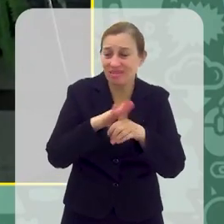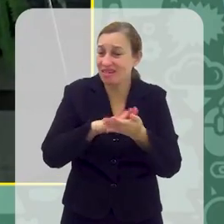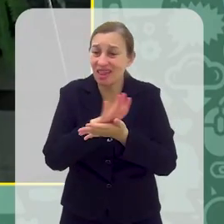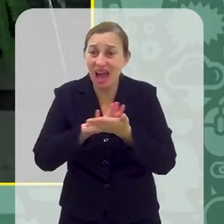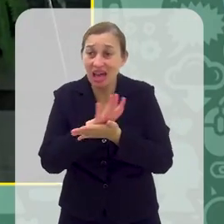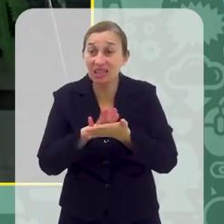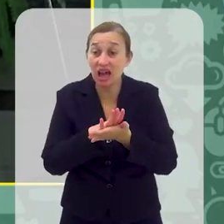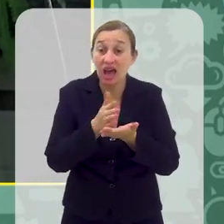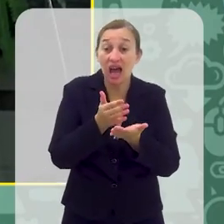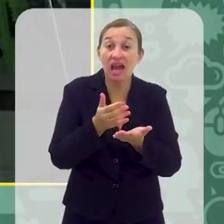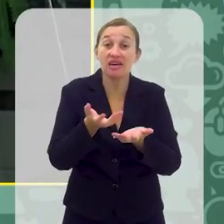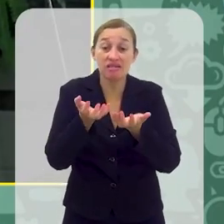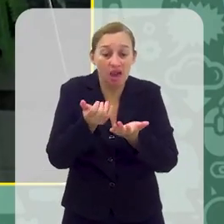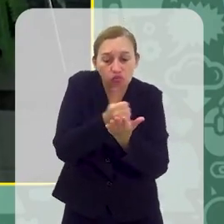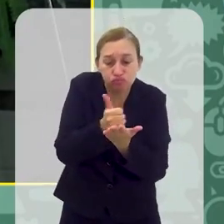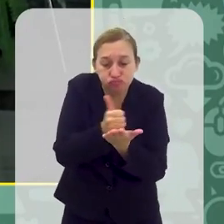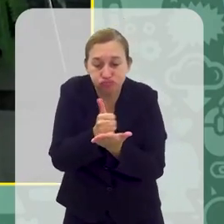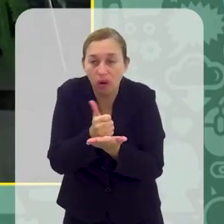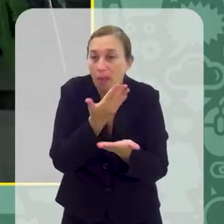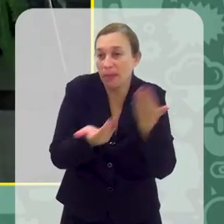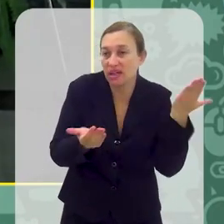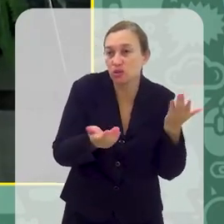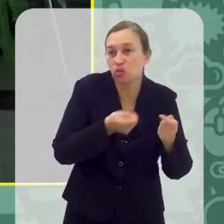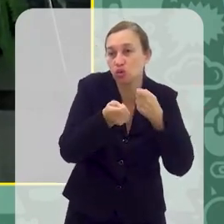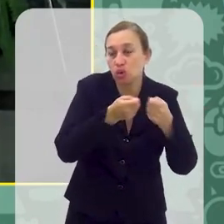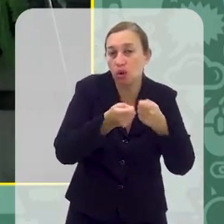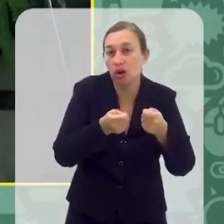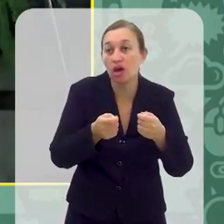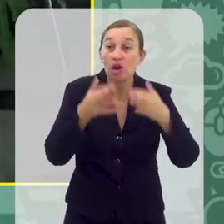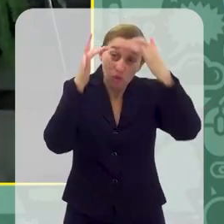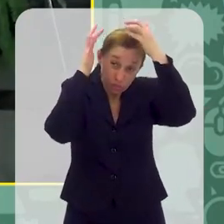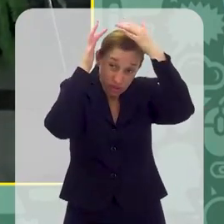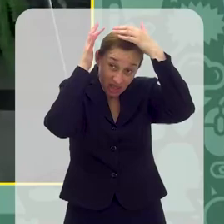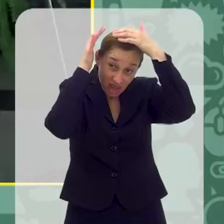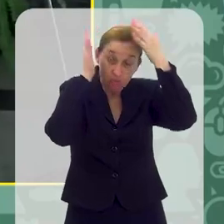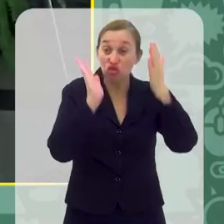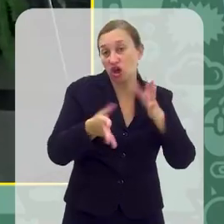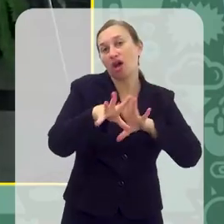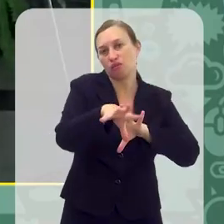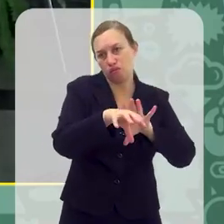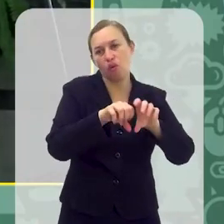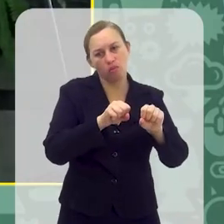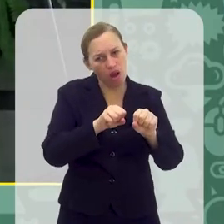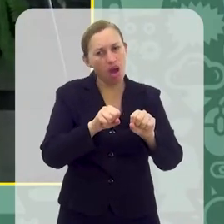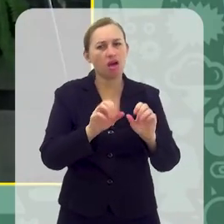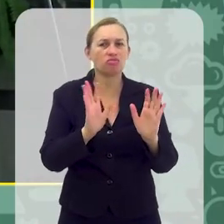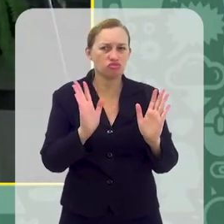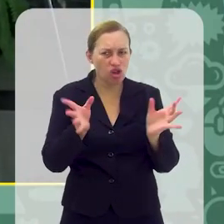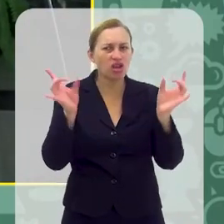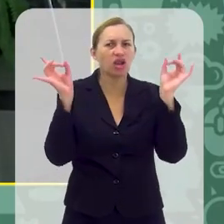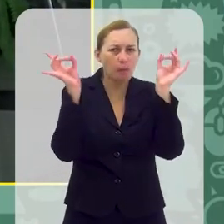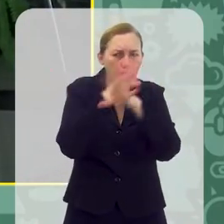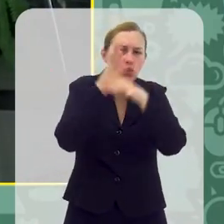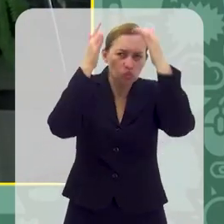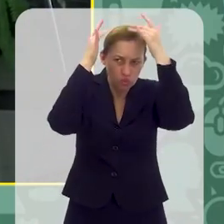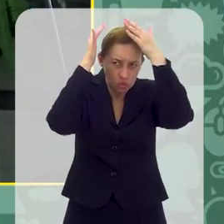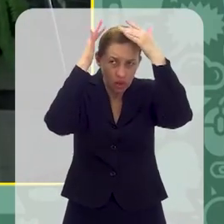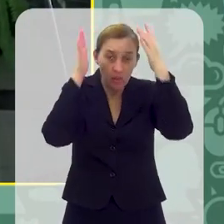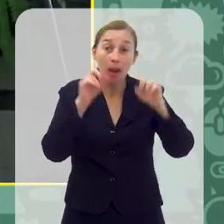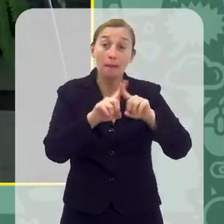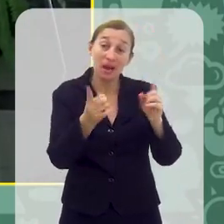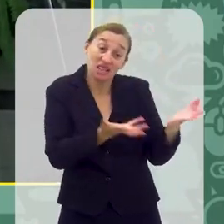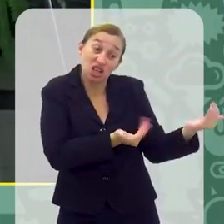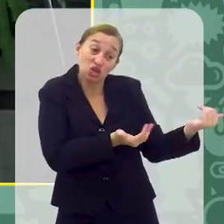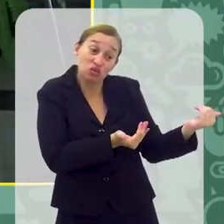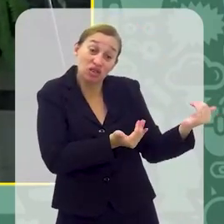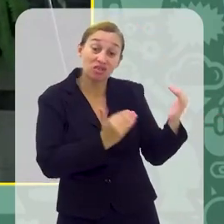controle. A vantagem é que o cérebro ali já está formado e quando você está na juventude, como a gente falou aqui ao longo